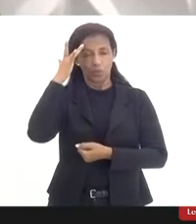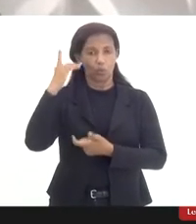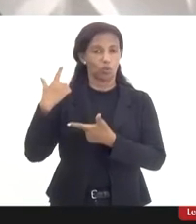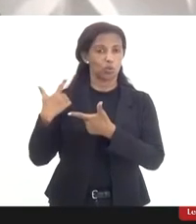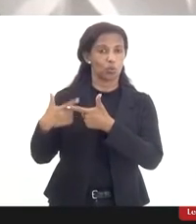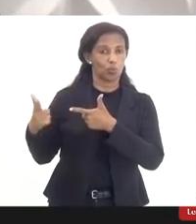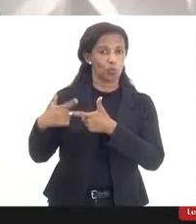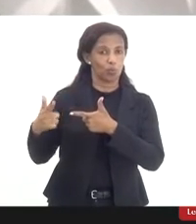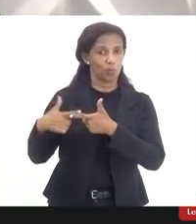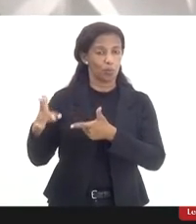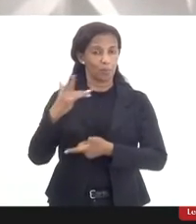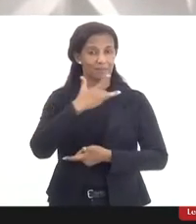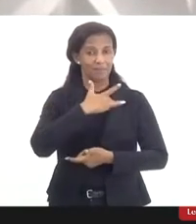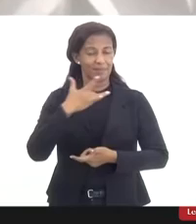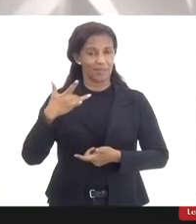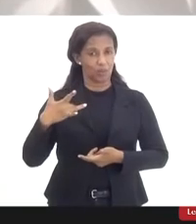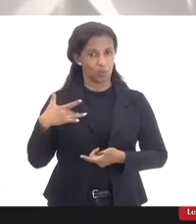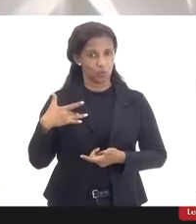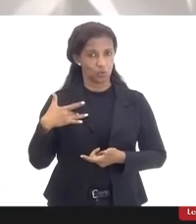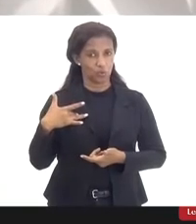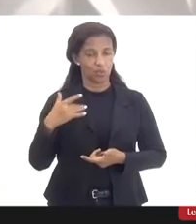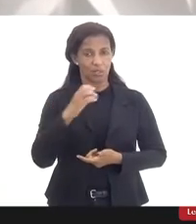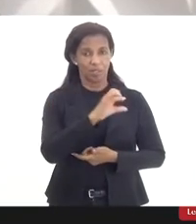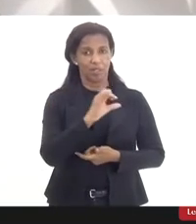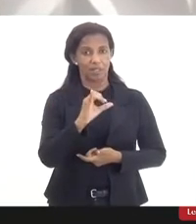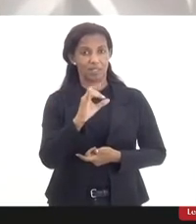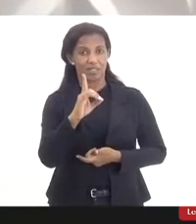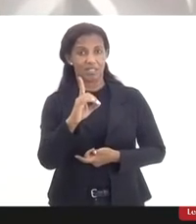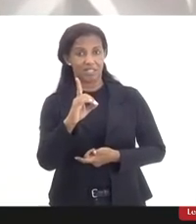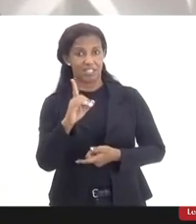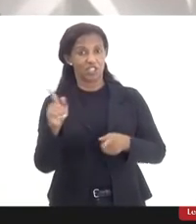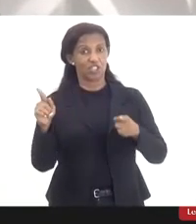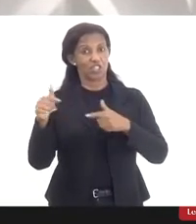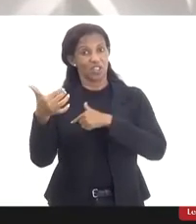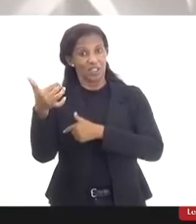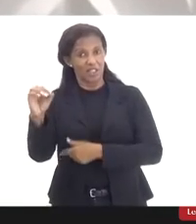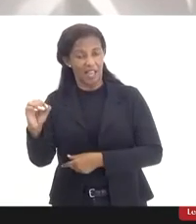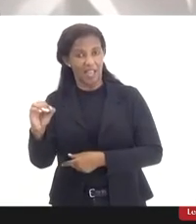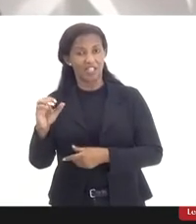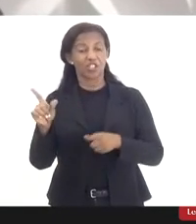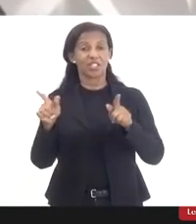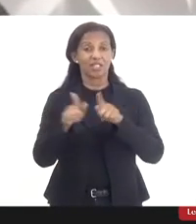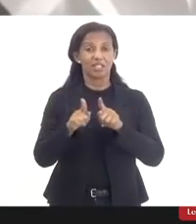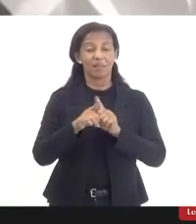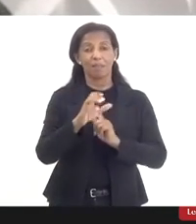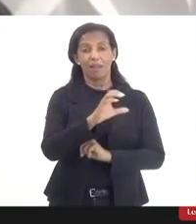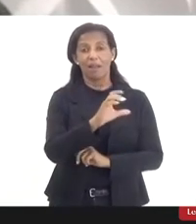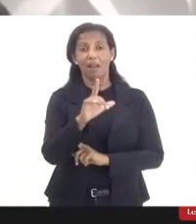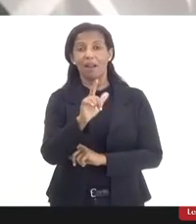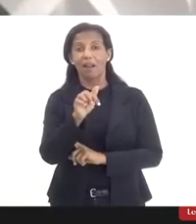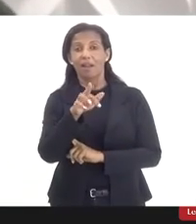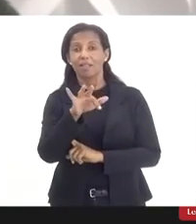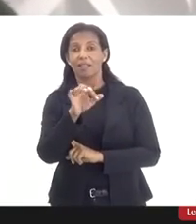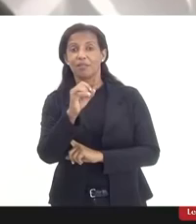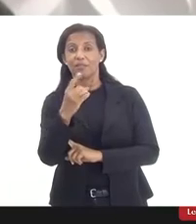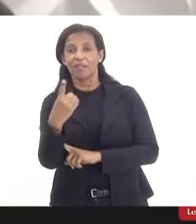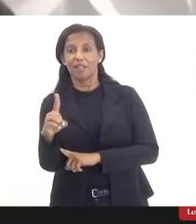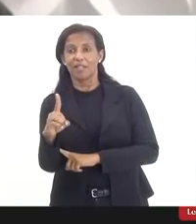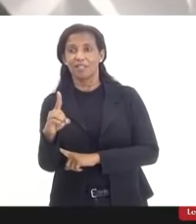relacionados à saúde, SIDI 10, e da classificação internacional de